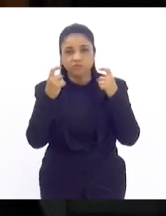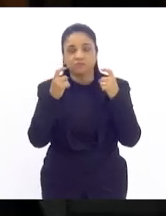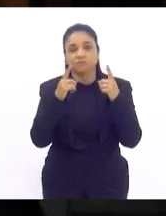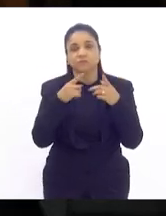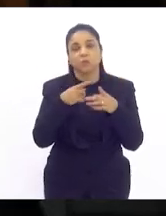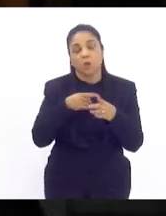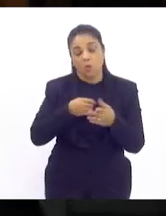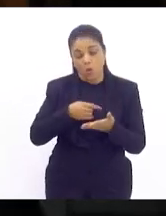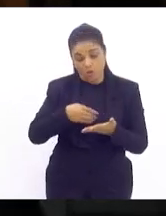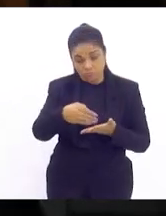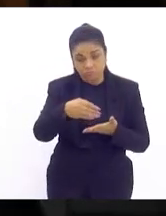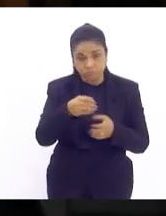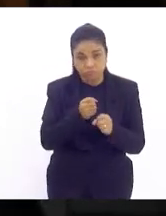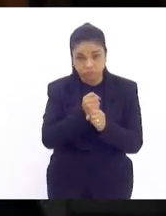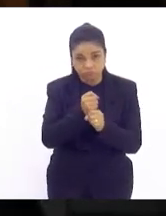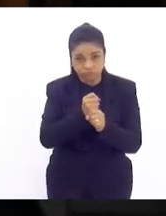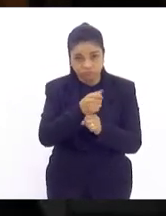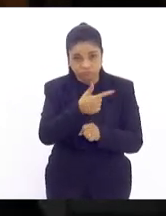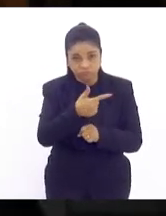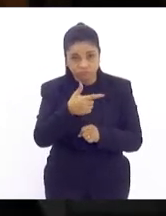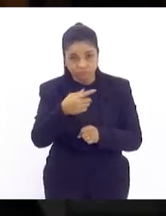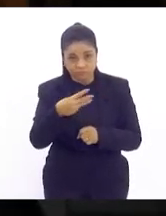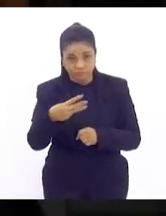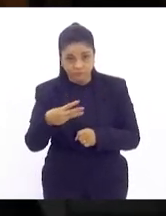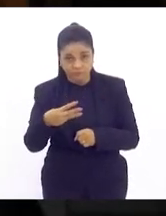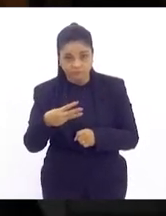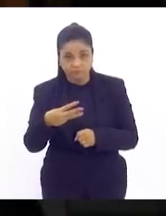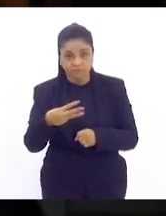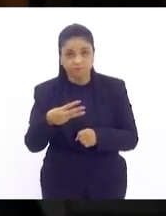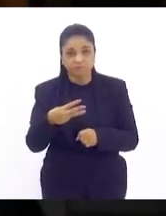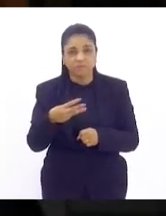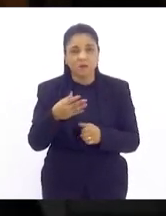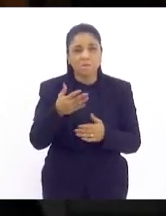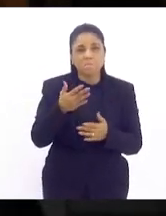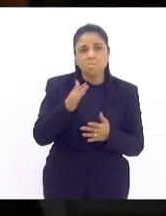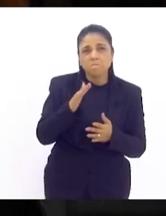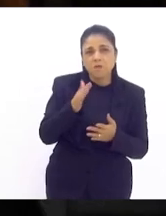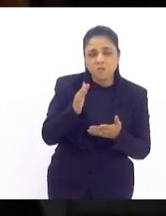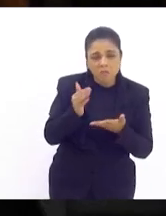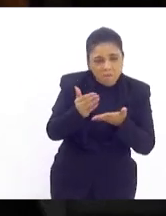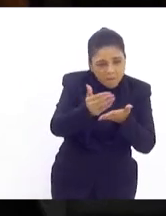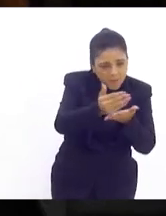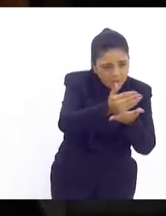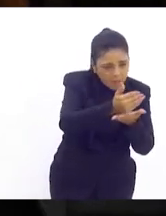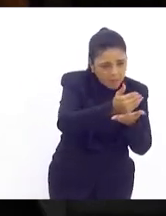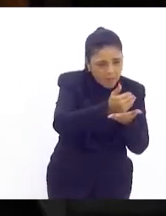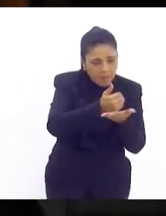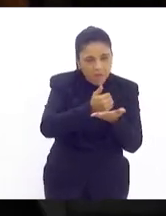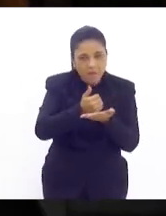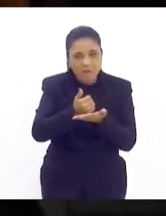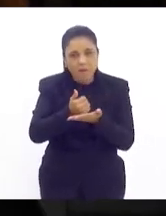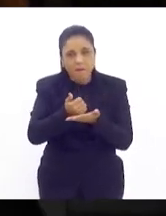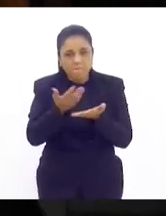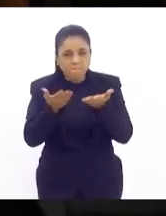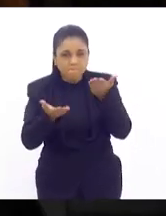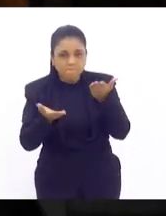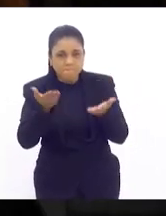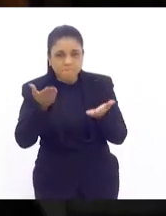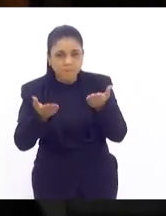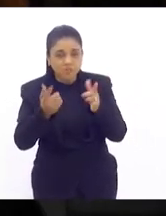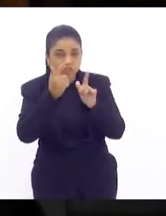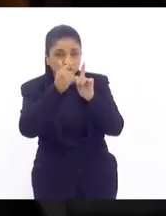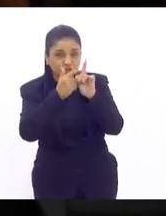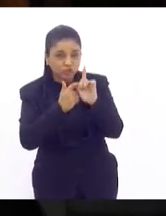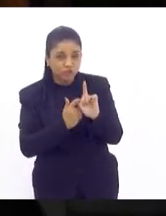senhor presidente tem um índice que mede a capacidade de endividamento